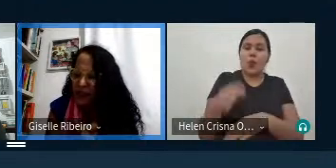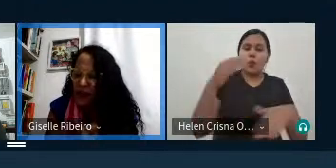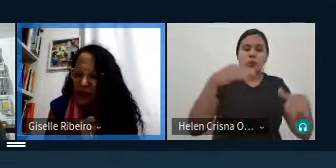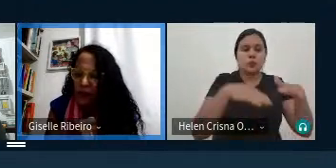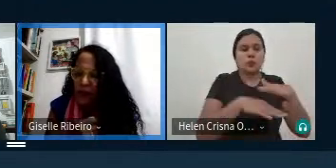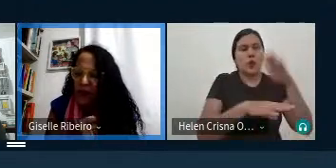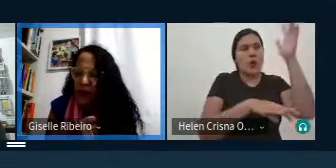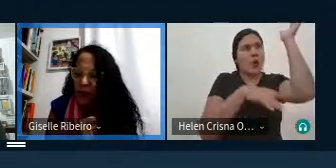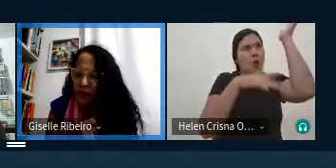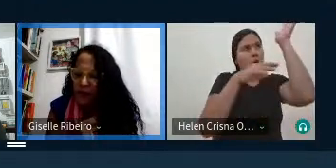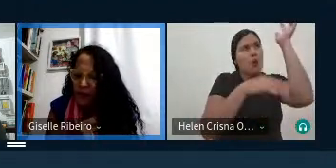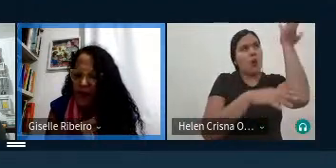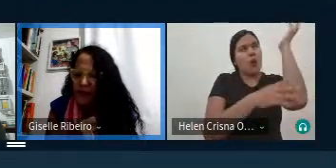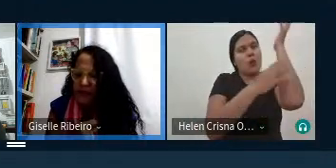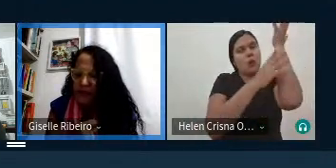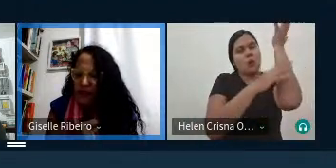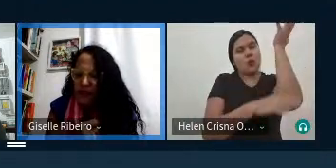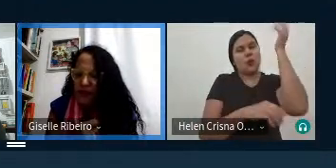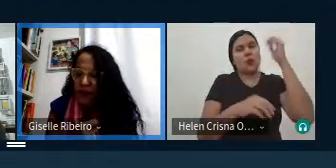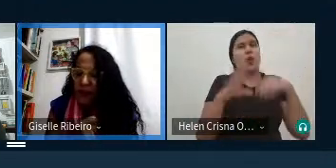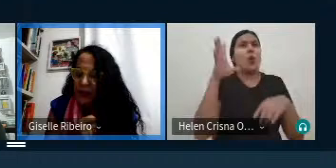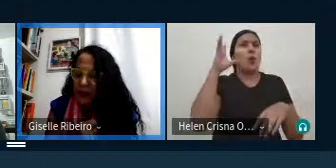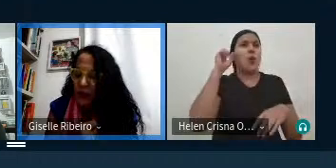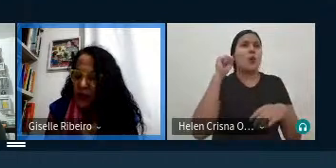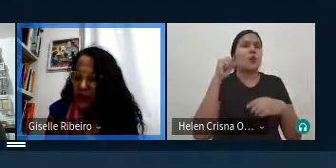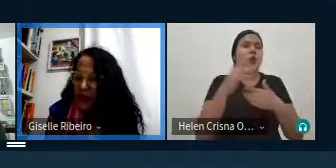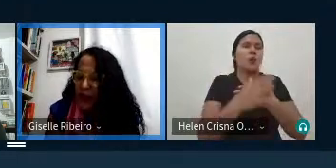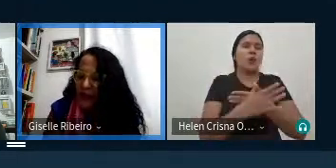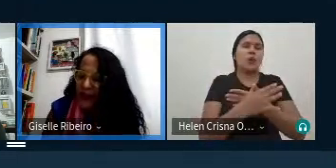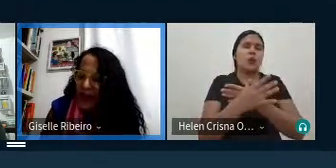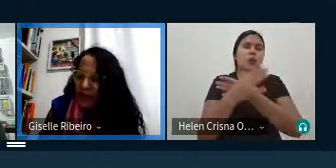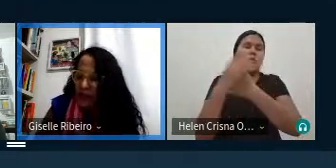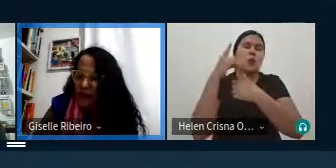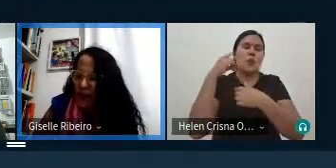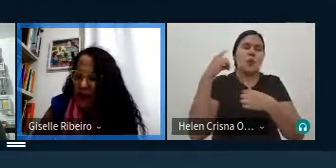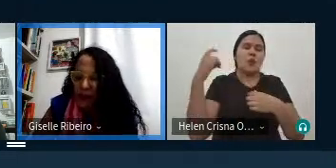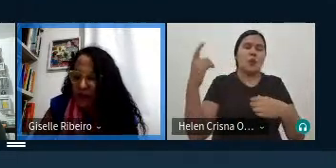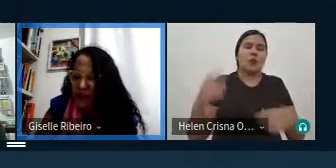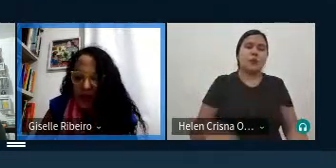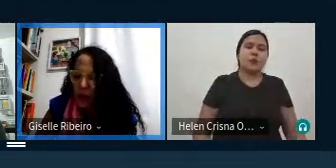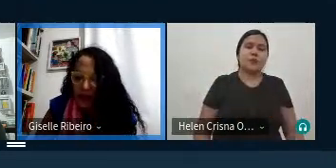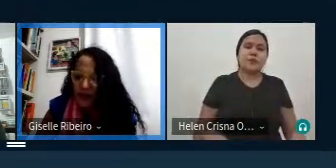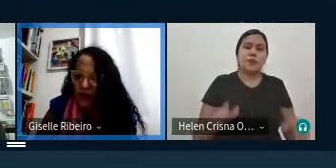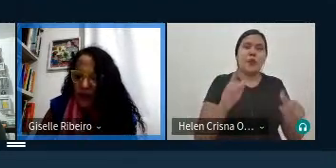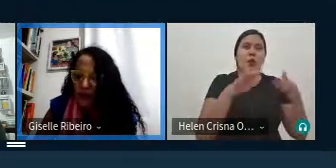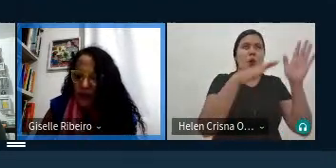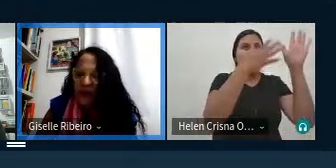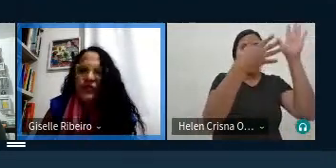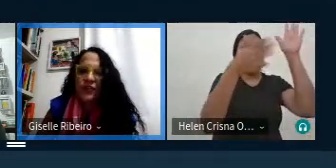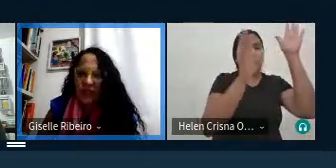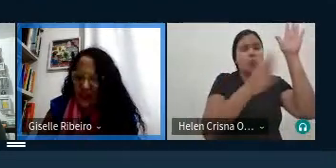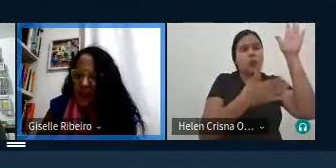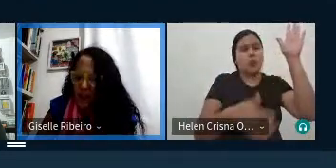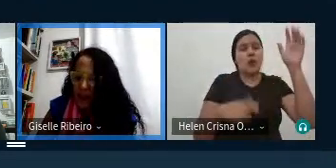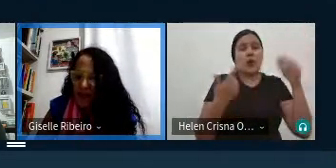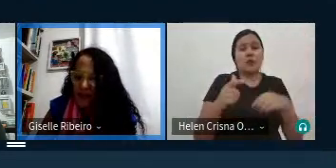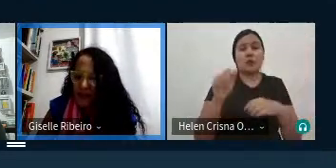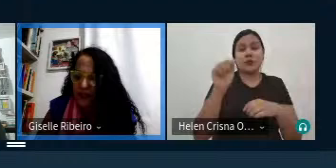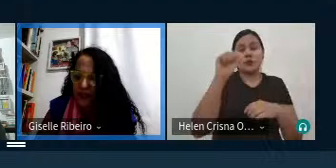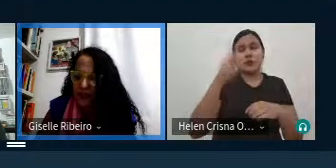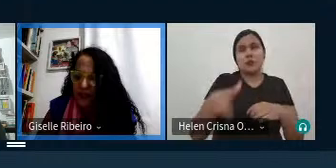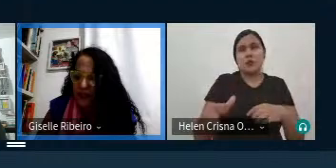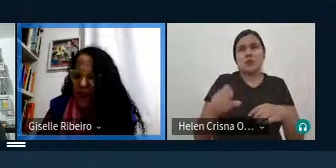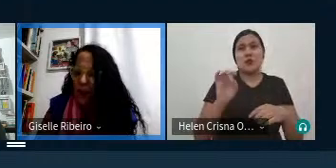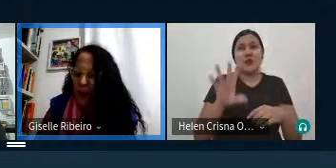árvores e a ouvir os pássaros nas folhas daquelas árvores não tinha o azul só tinha